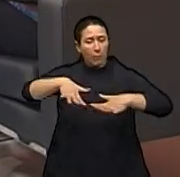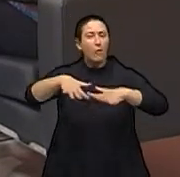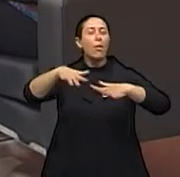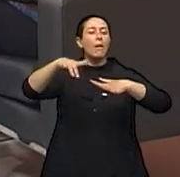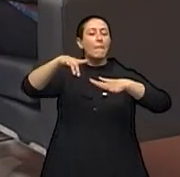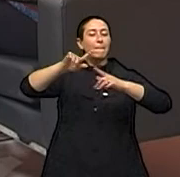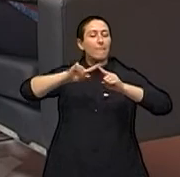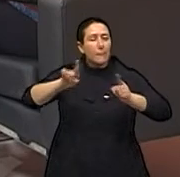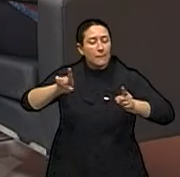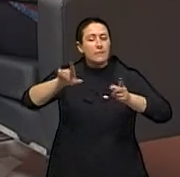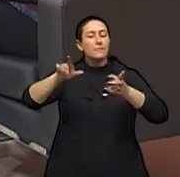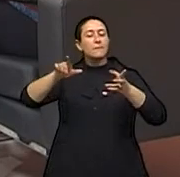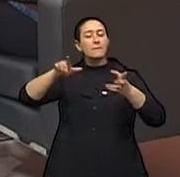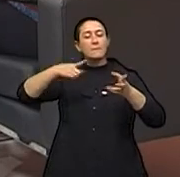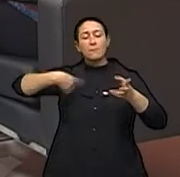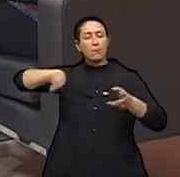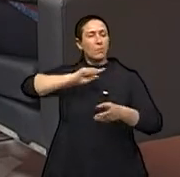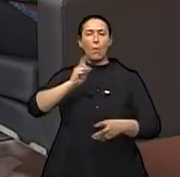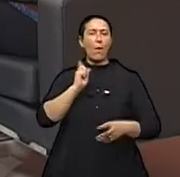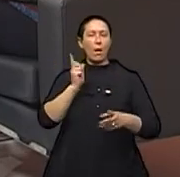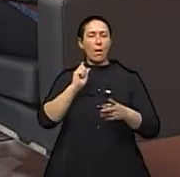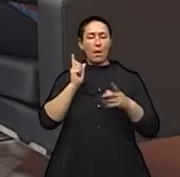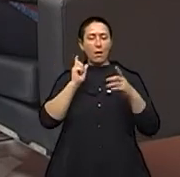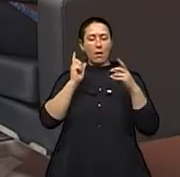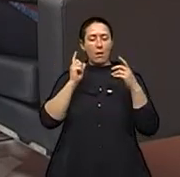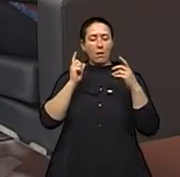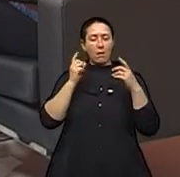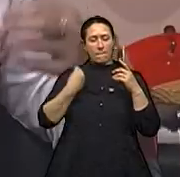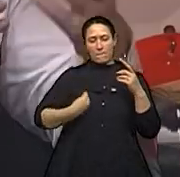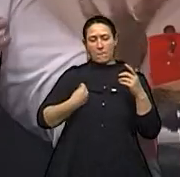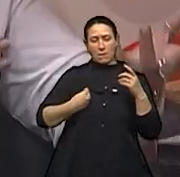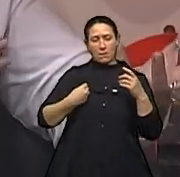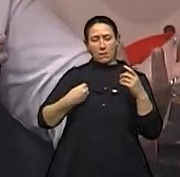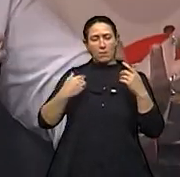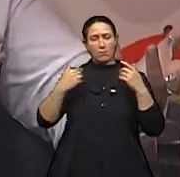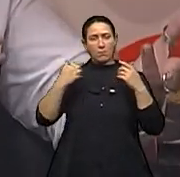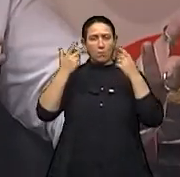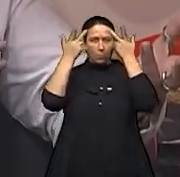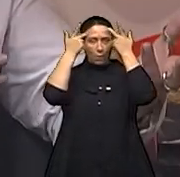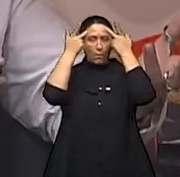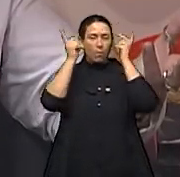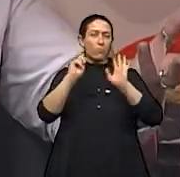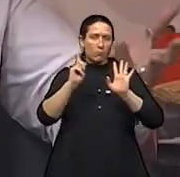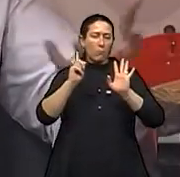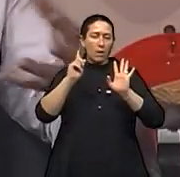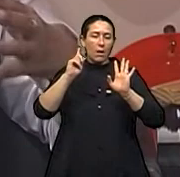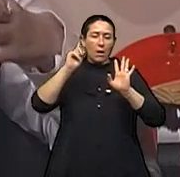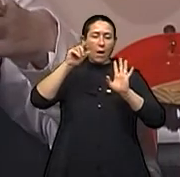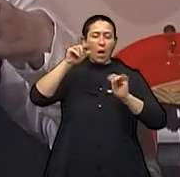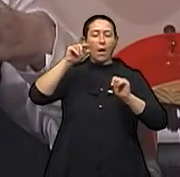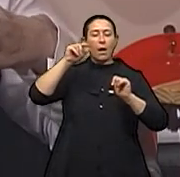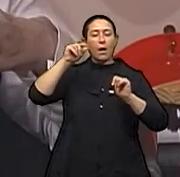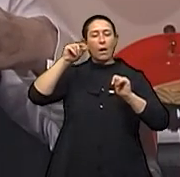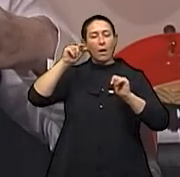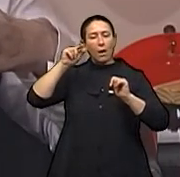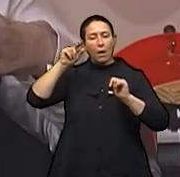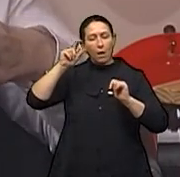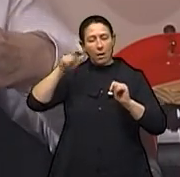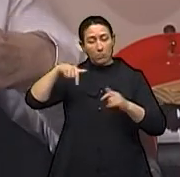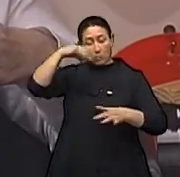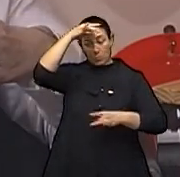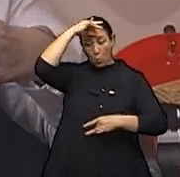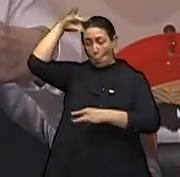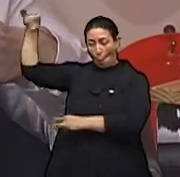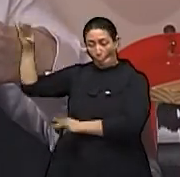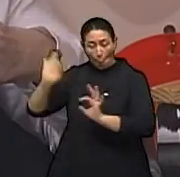o nosso estado normal. O nosso estado normal é estarmos espíritos. Ok? Então, nós